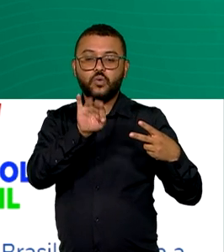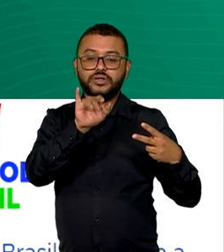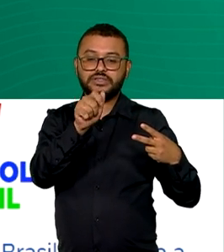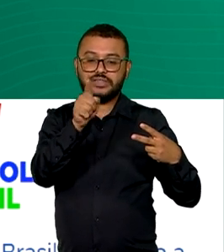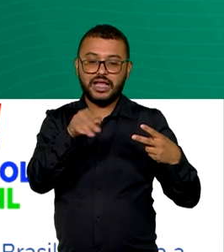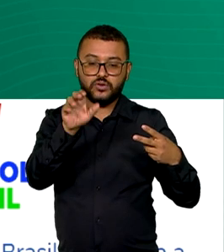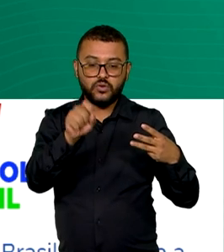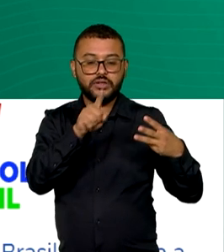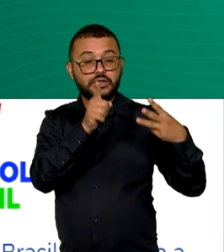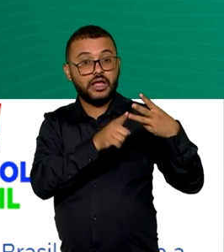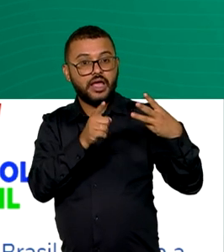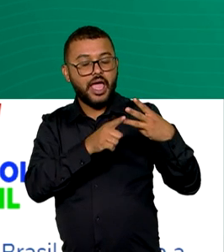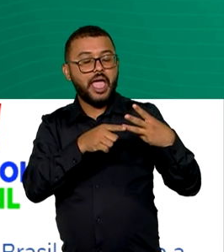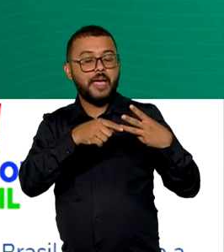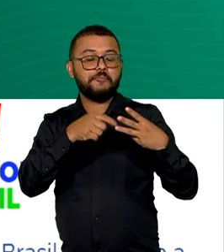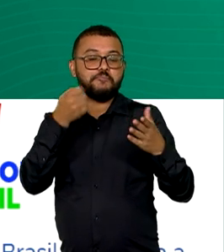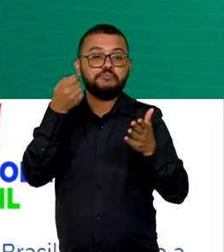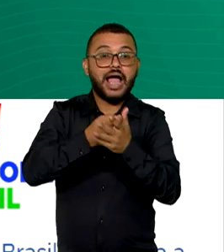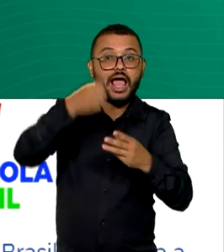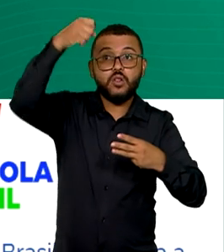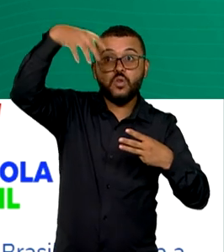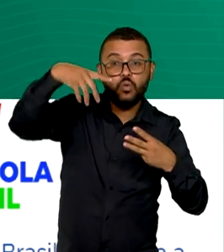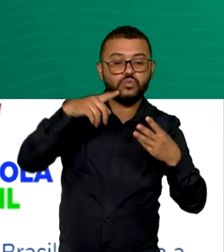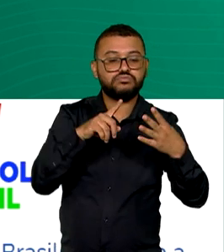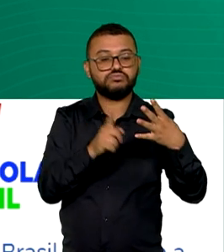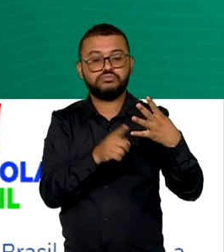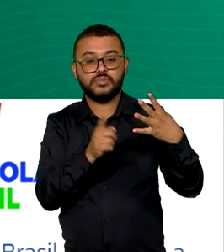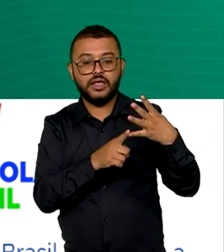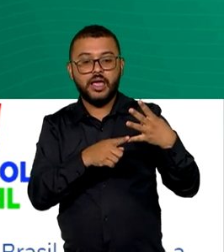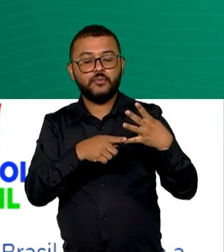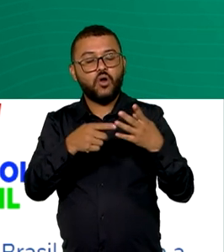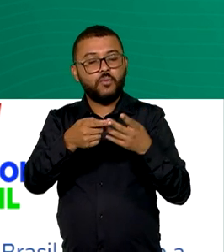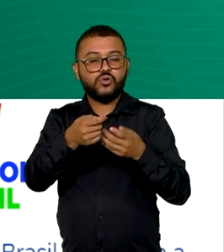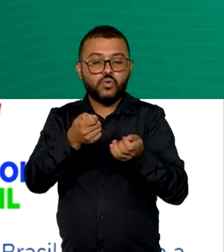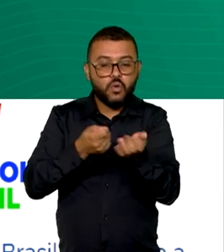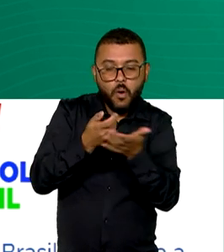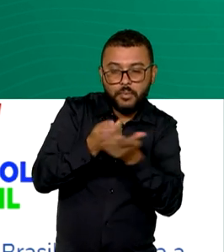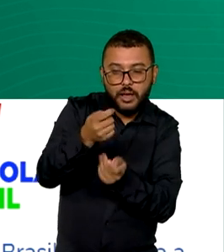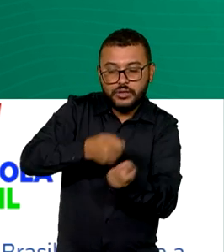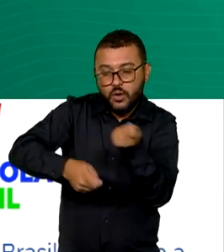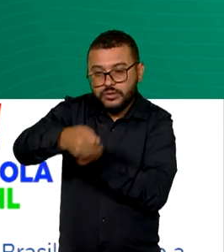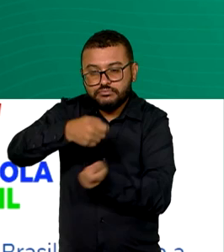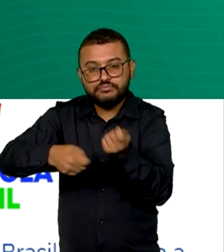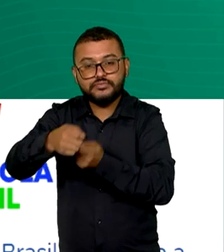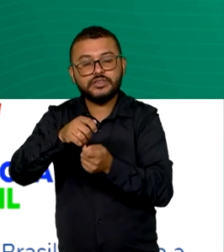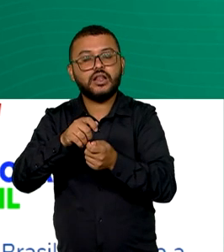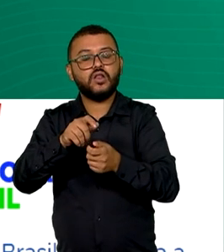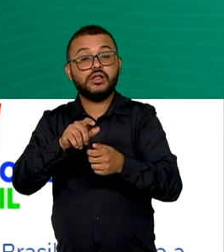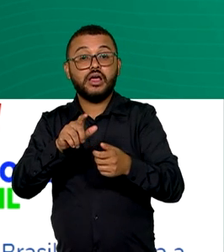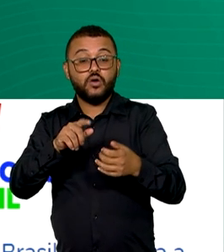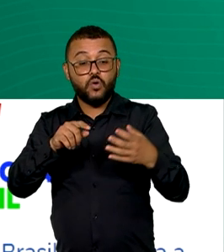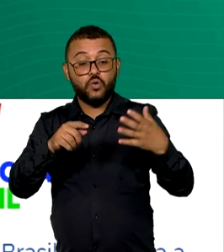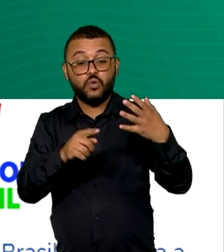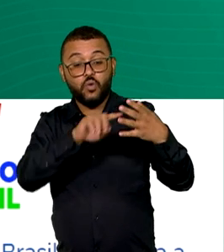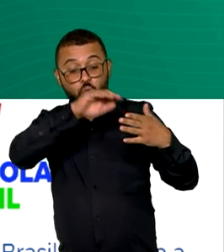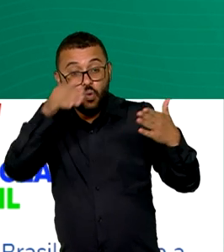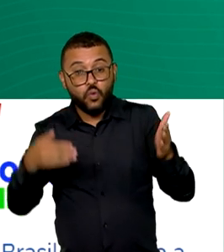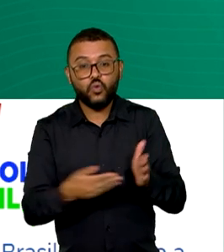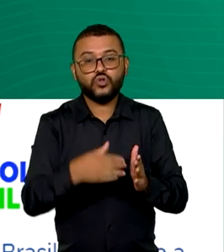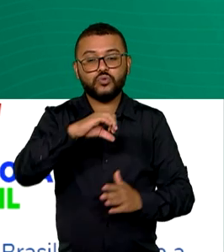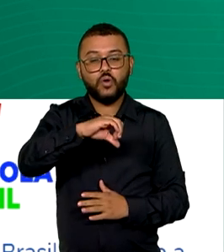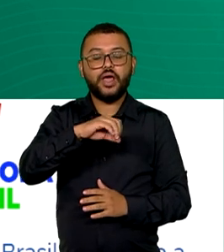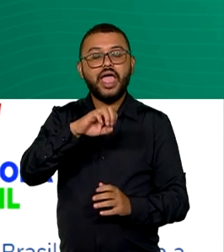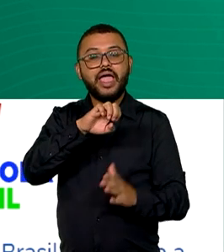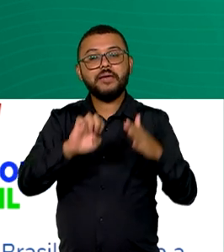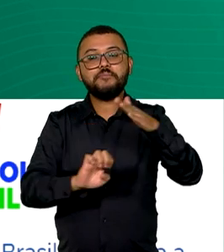Terceiro, conta de luz. Quarto, comércio. E, por último, em nono lugar, empresa